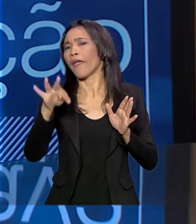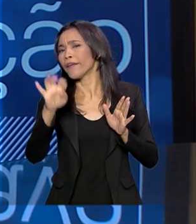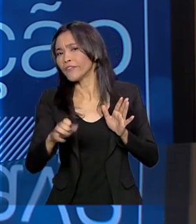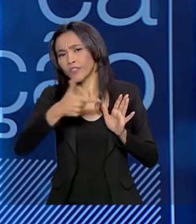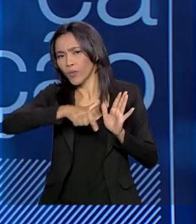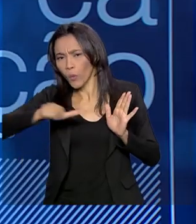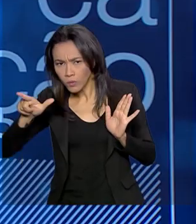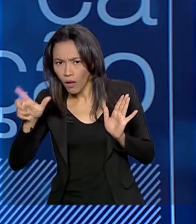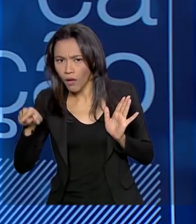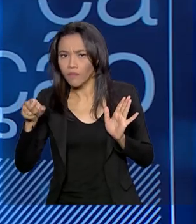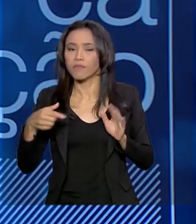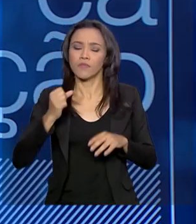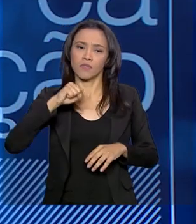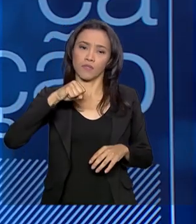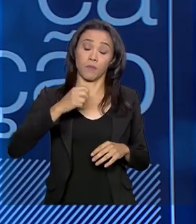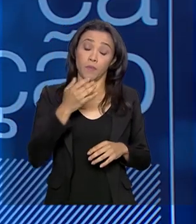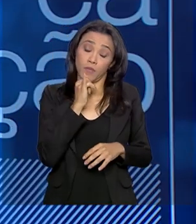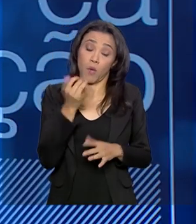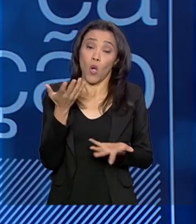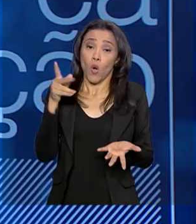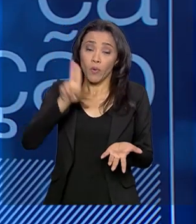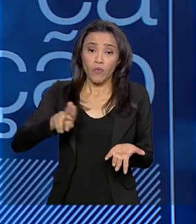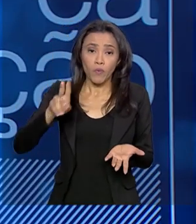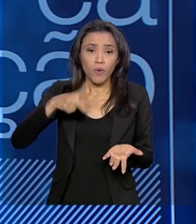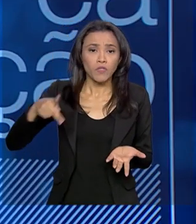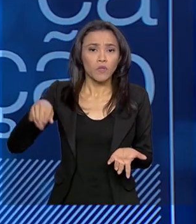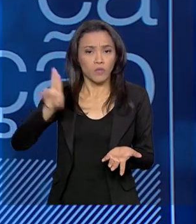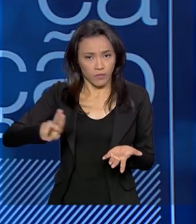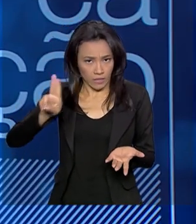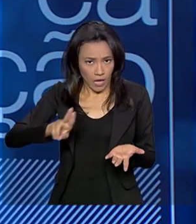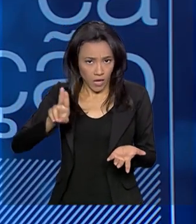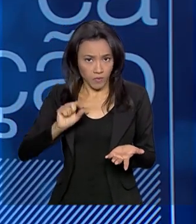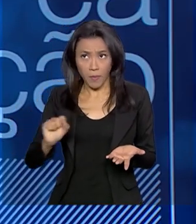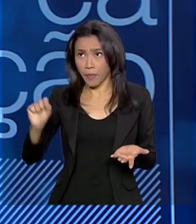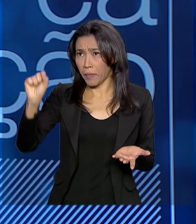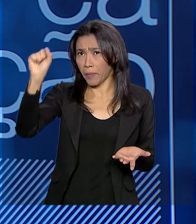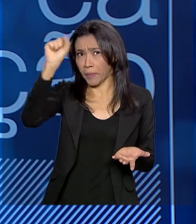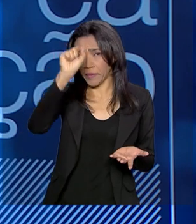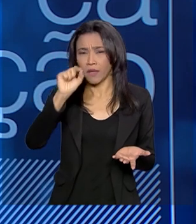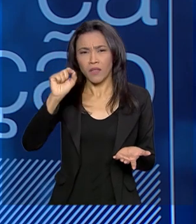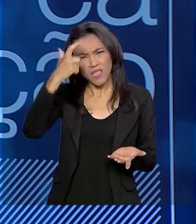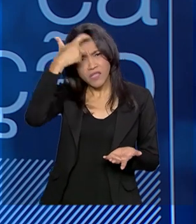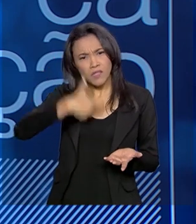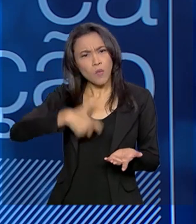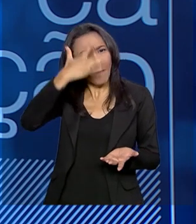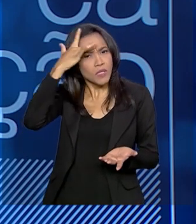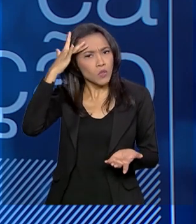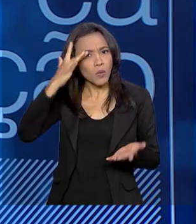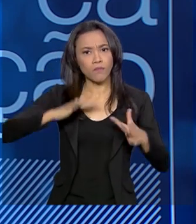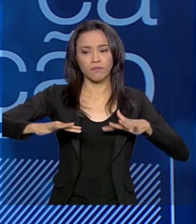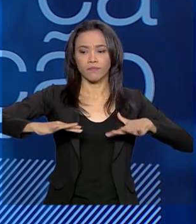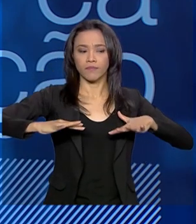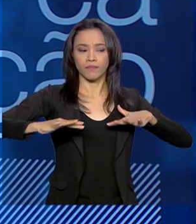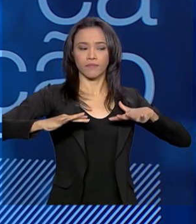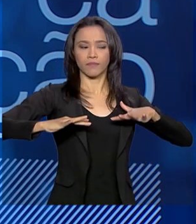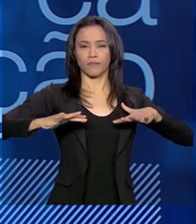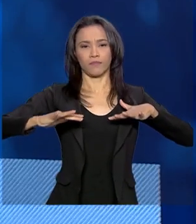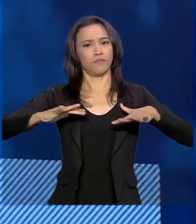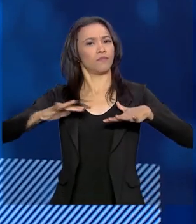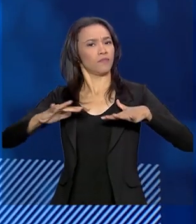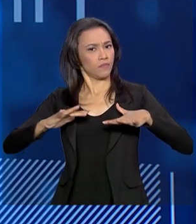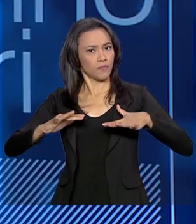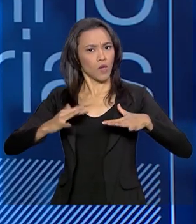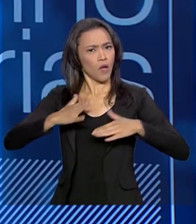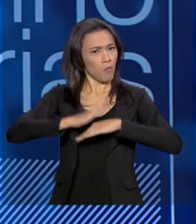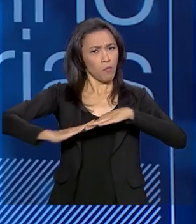Isso. Todo professor universitário, toda universidade, ele tem que ser uma pessoa dinâmica, tem que ser um profissional